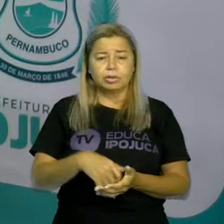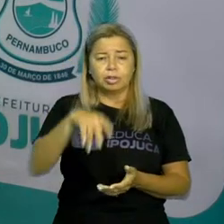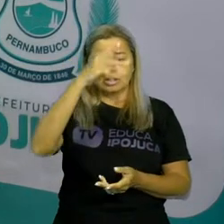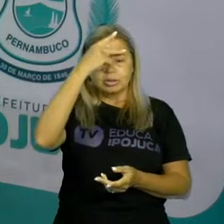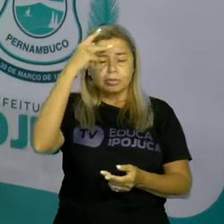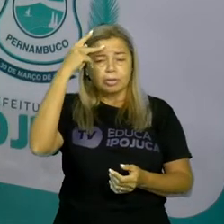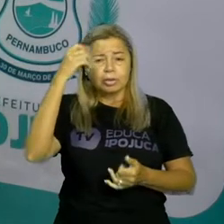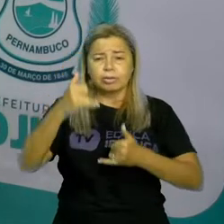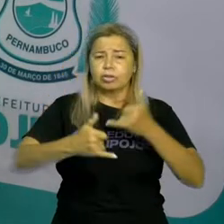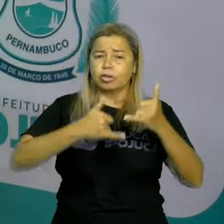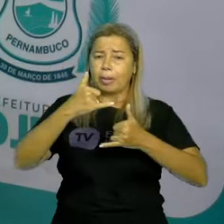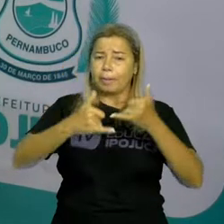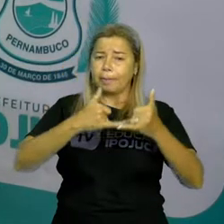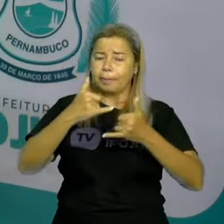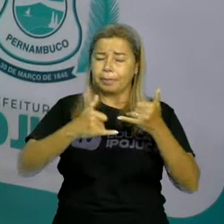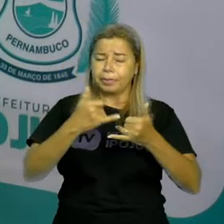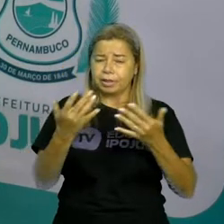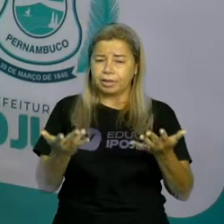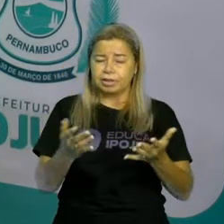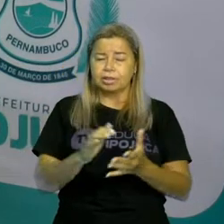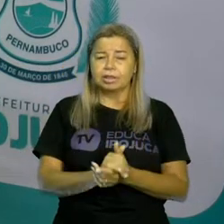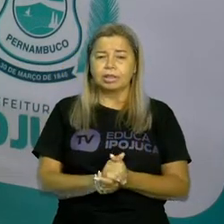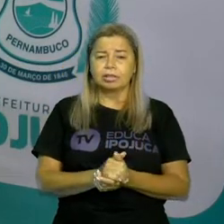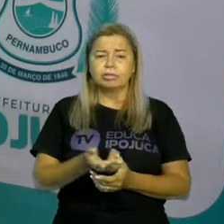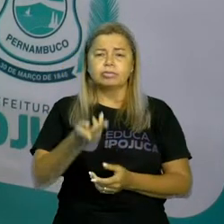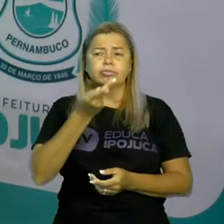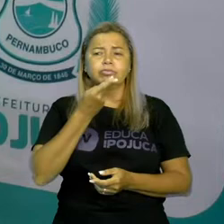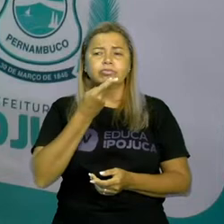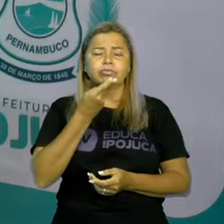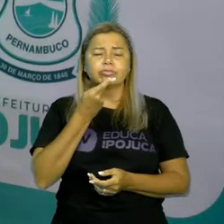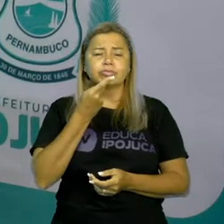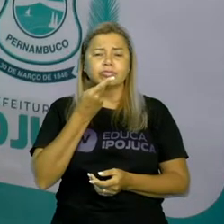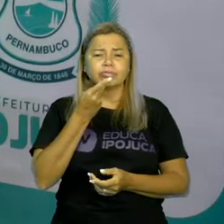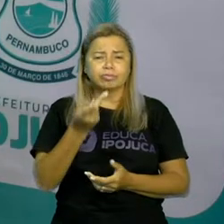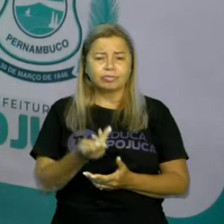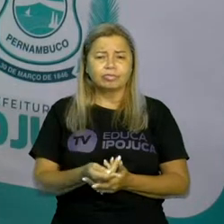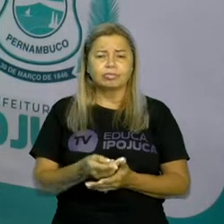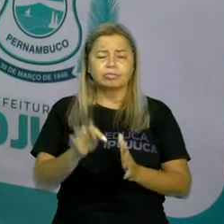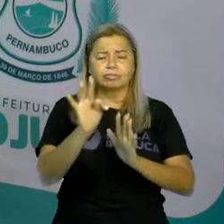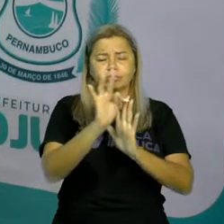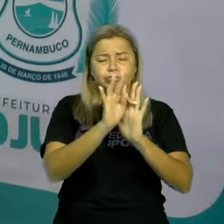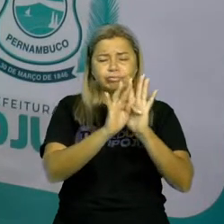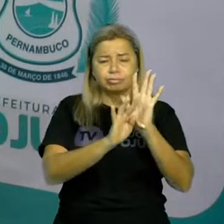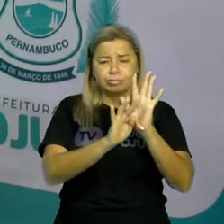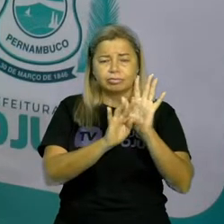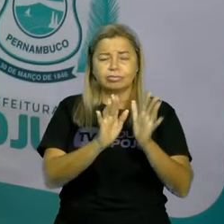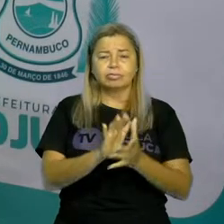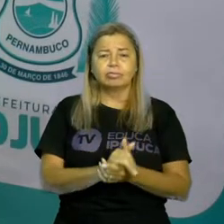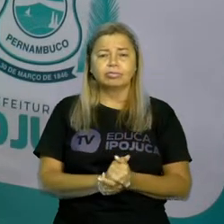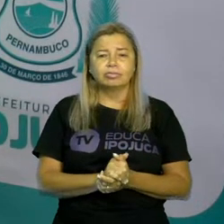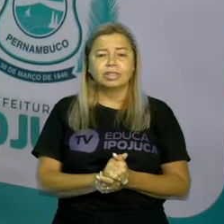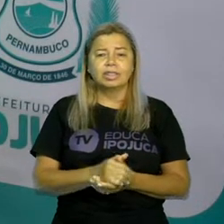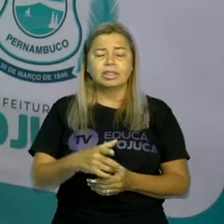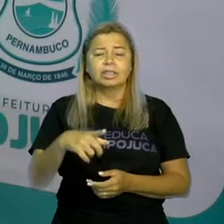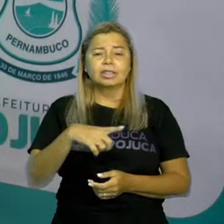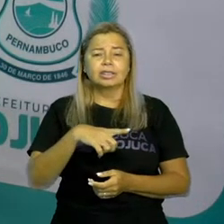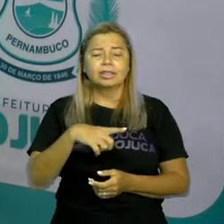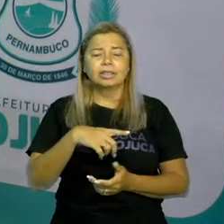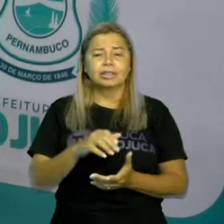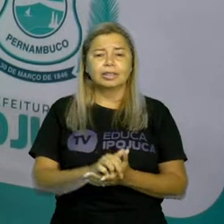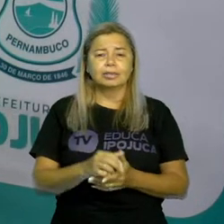brincam umas com as outras falando textos que têm